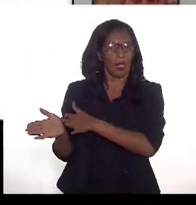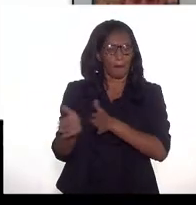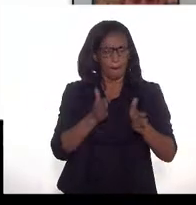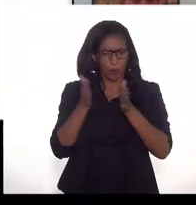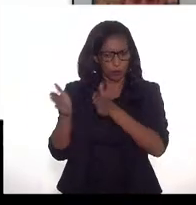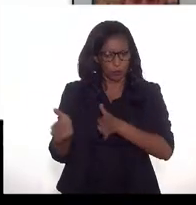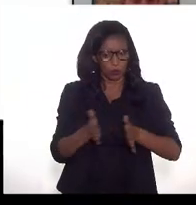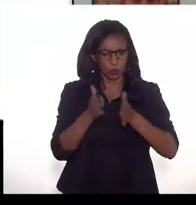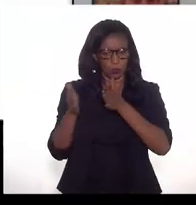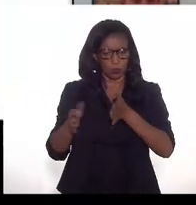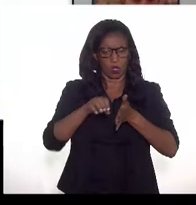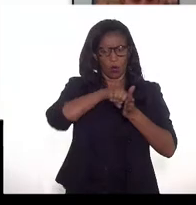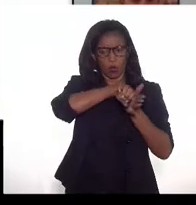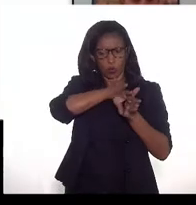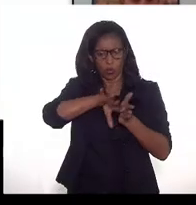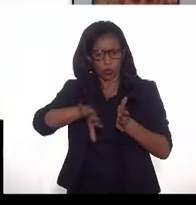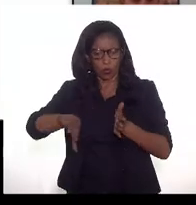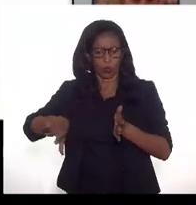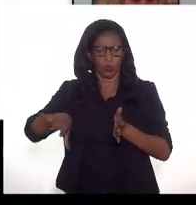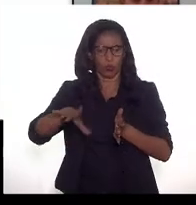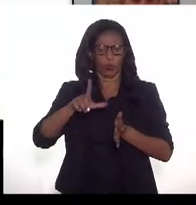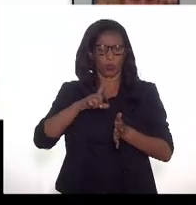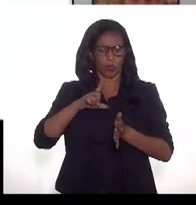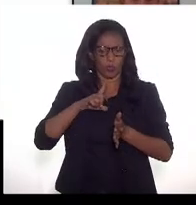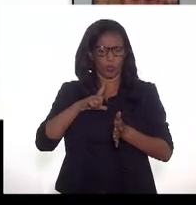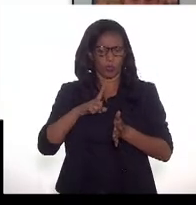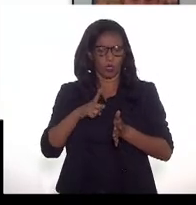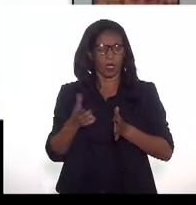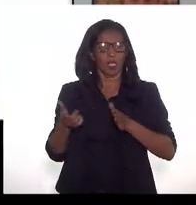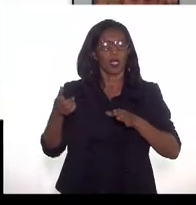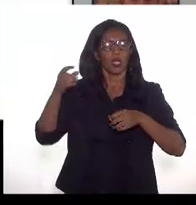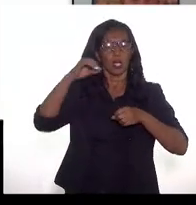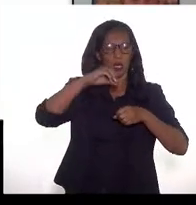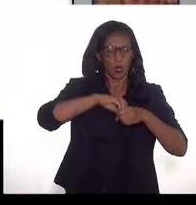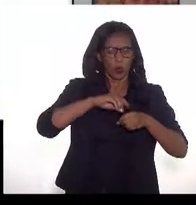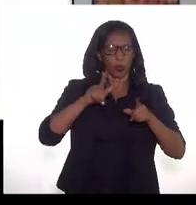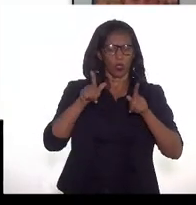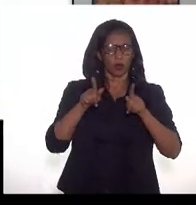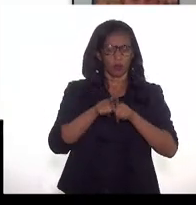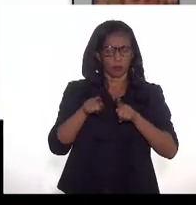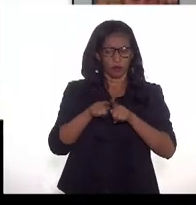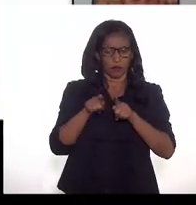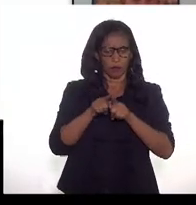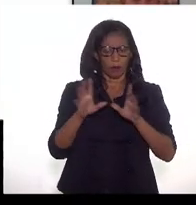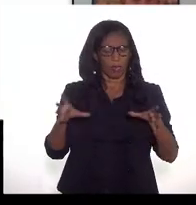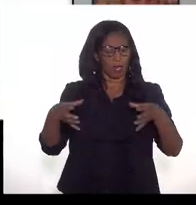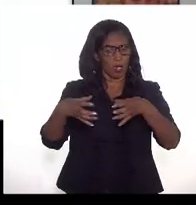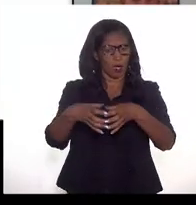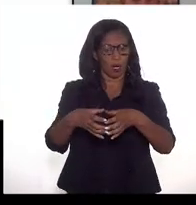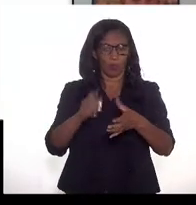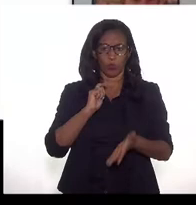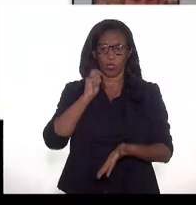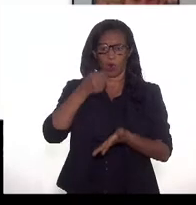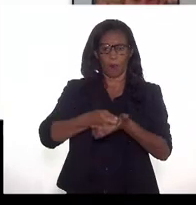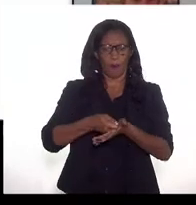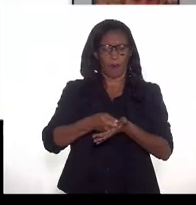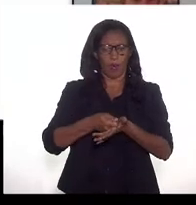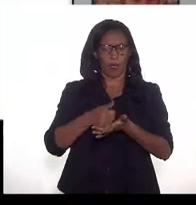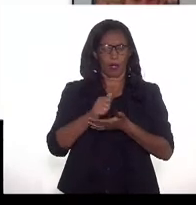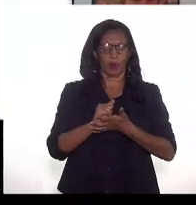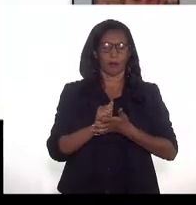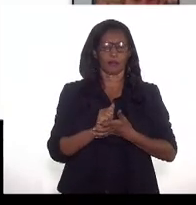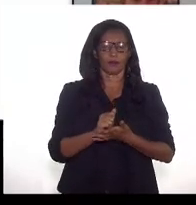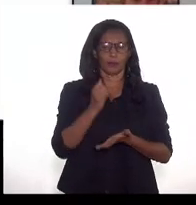duto, incluindo campos pagadores de PE e campos que não pagam PE. É bom